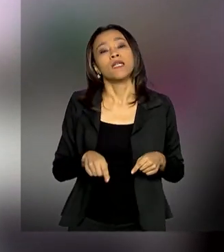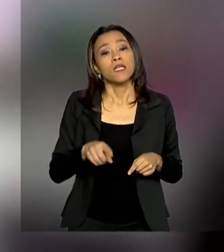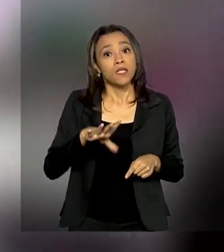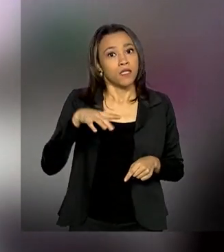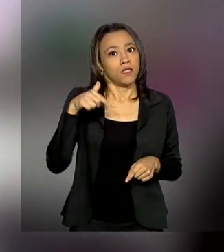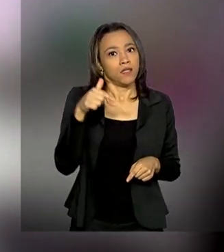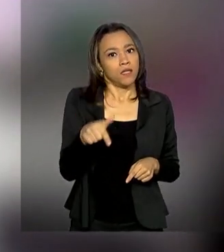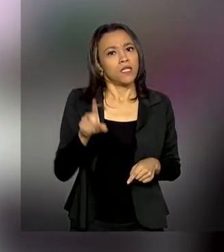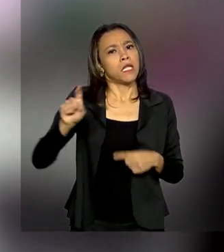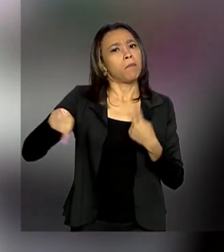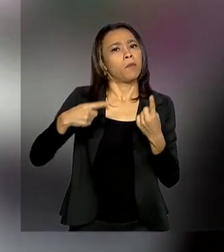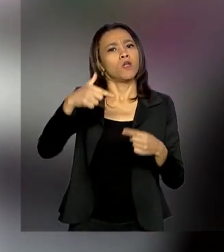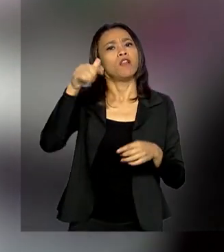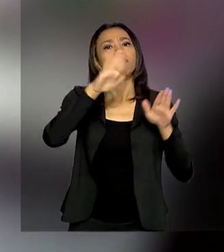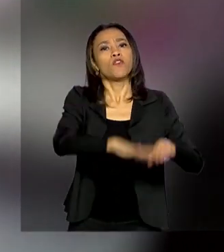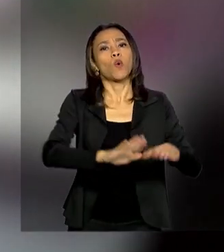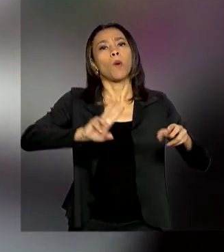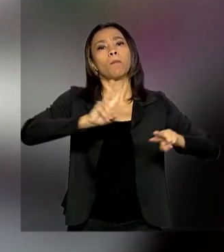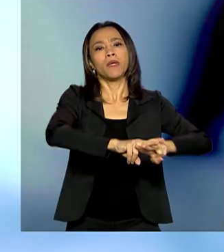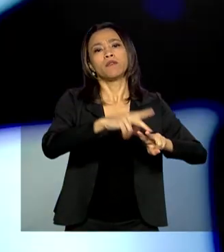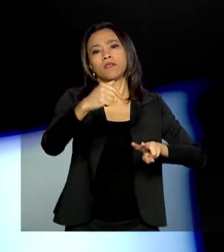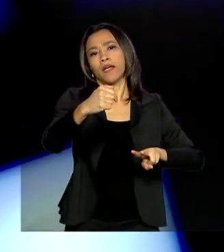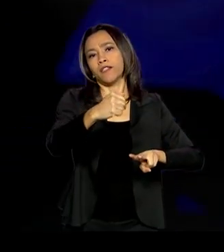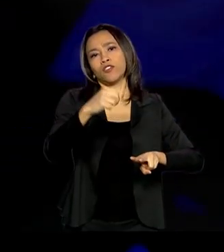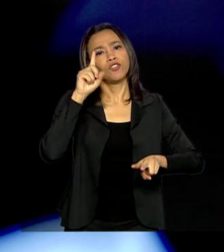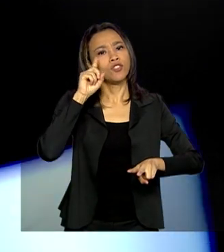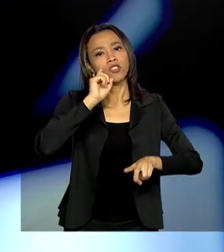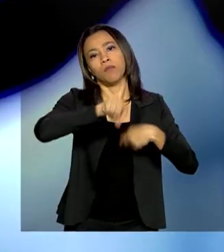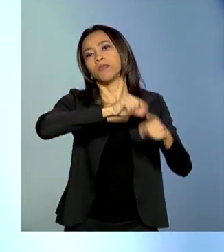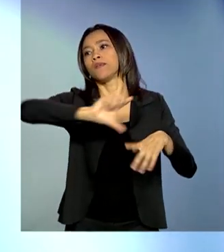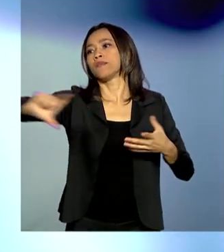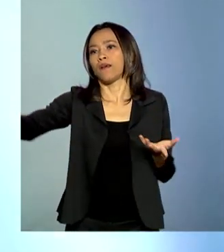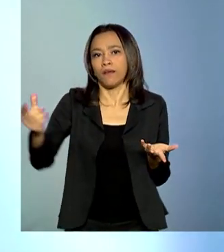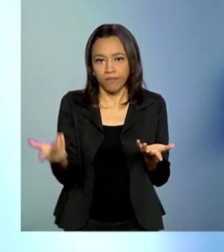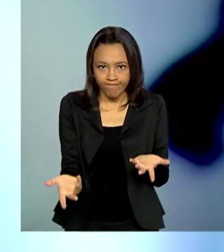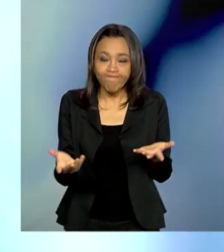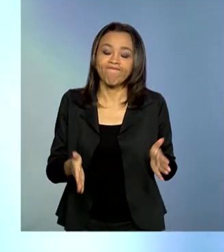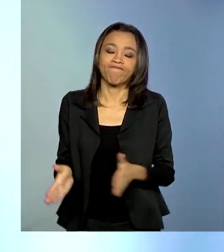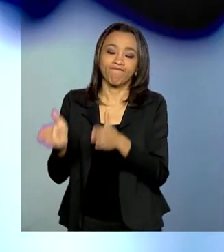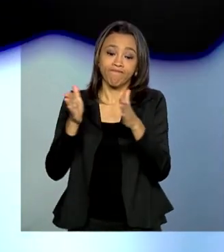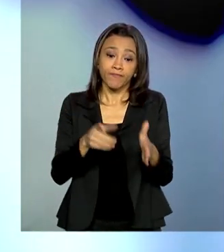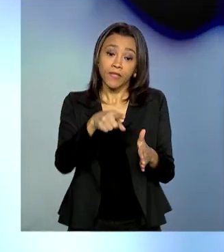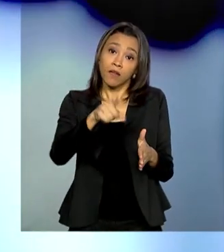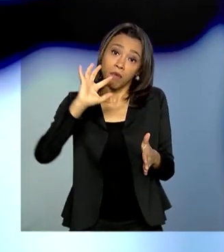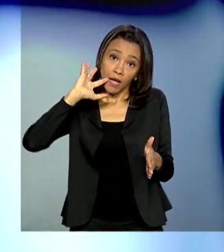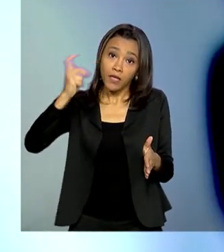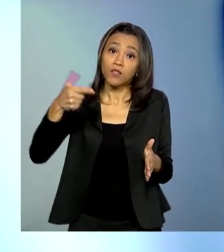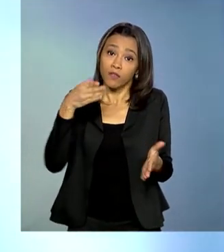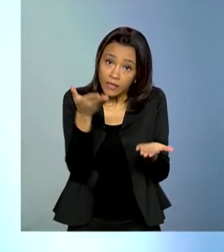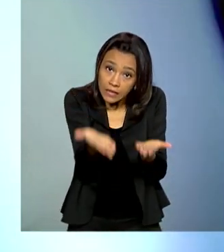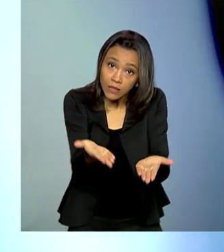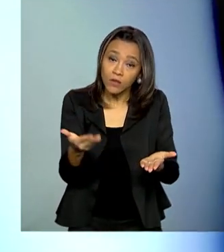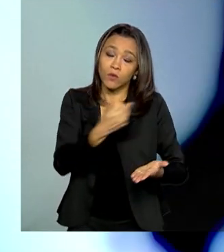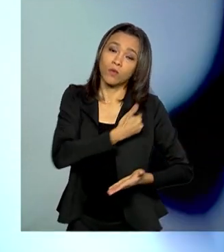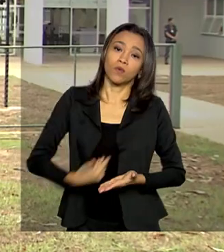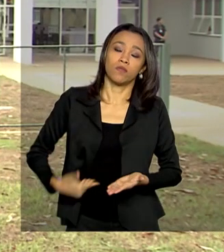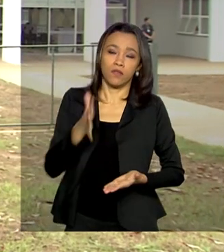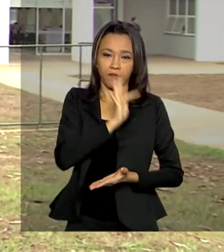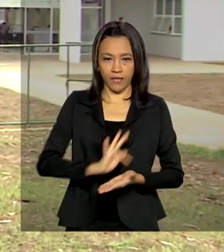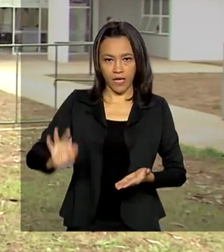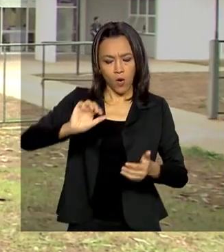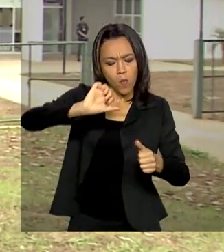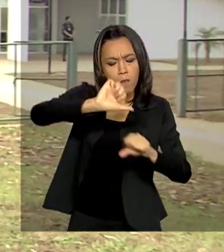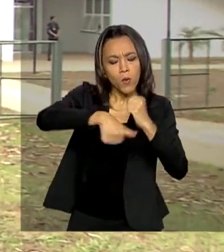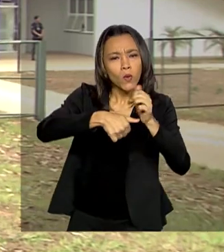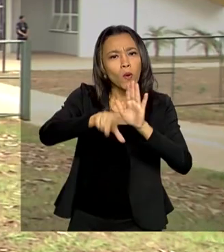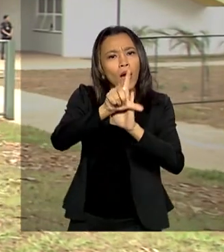Logo depois, ele saiu, continuou as ameaças. Na tentativa de reverter essa realidade, o governo federal alterou a